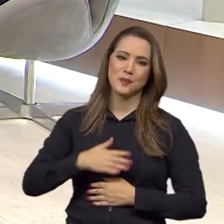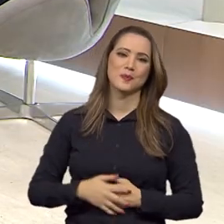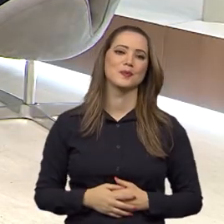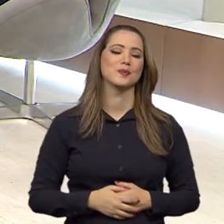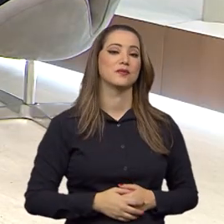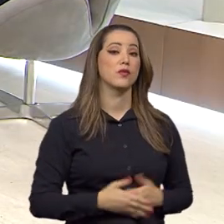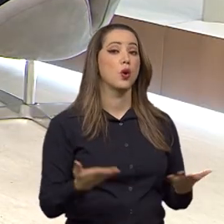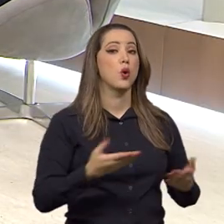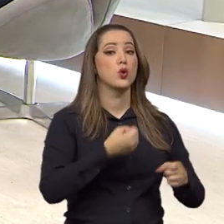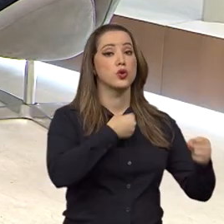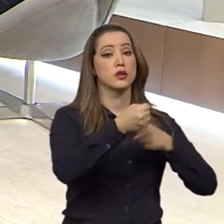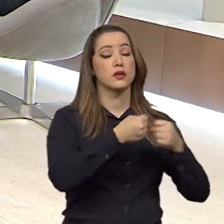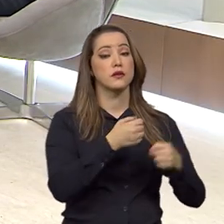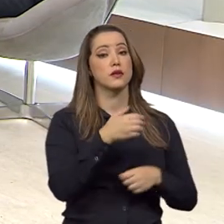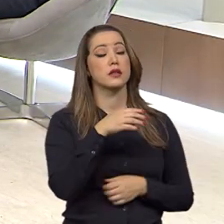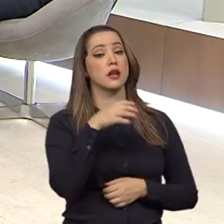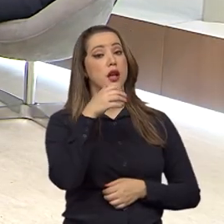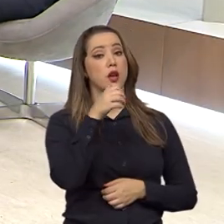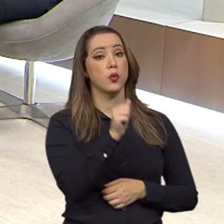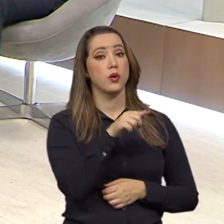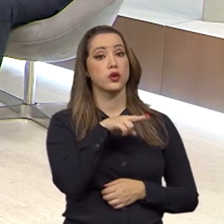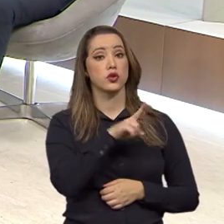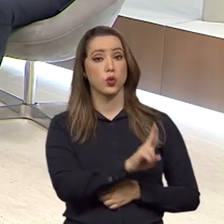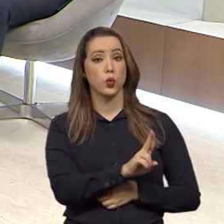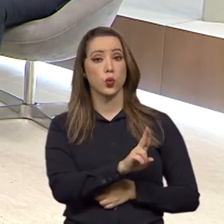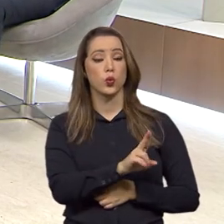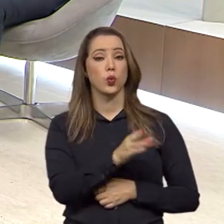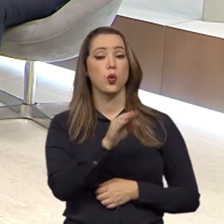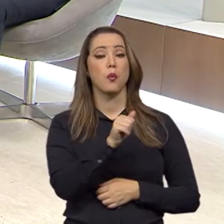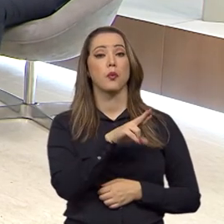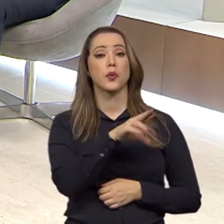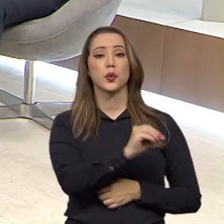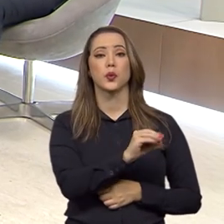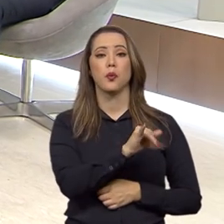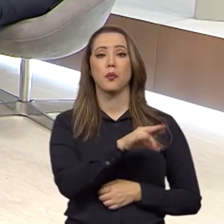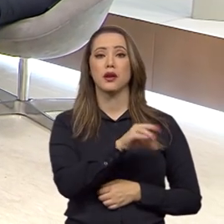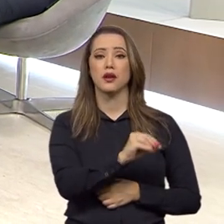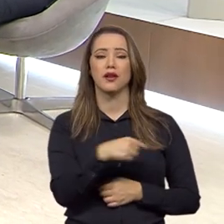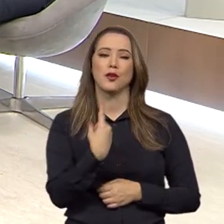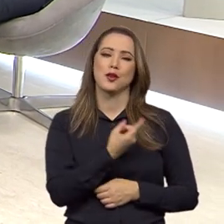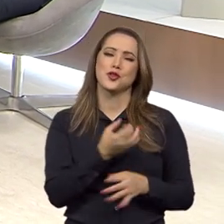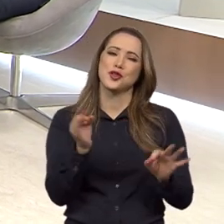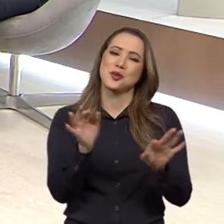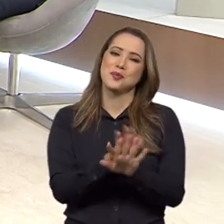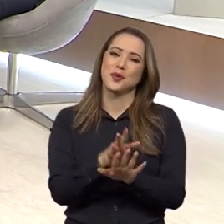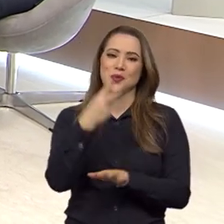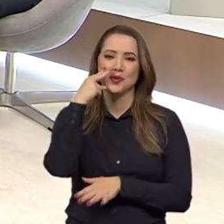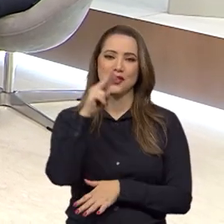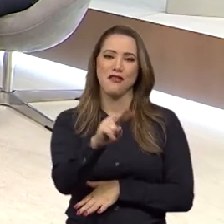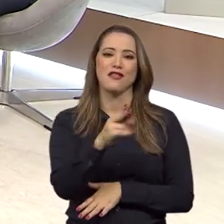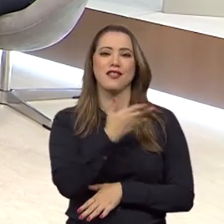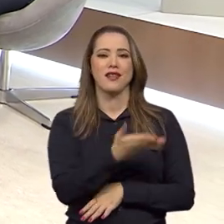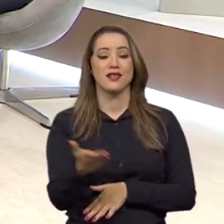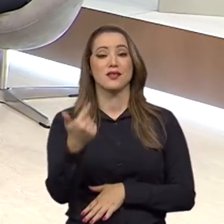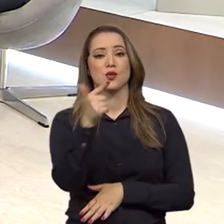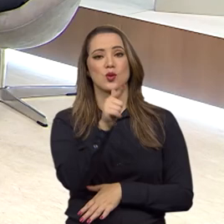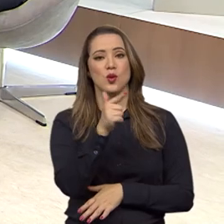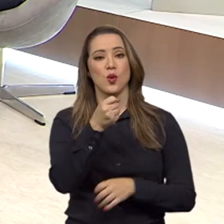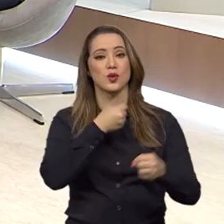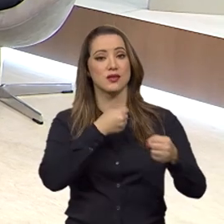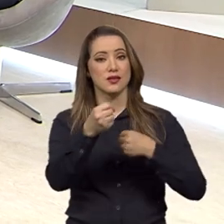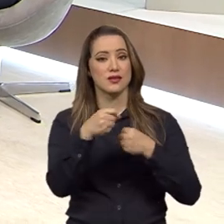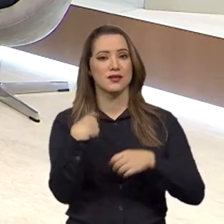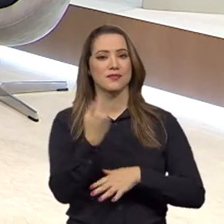Hoje eu entrevistei o Advogado-Geral da União, Bruno Bianco, e o Brasil em Pauta termina aqui. Você pode conferir esta ou outras